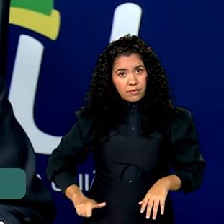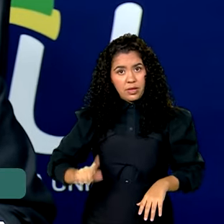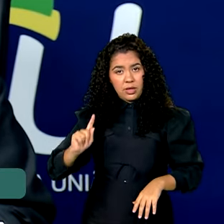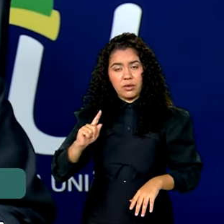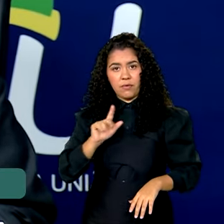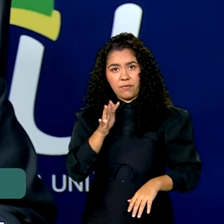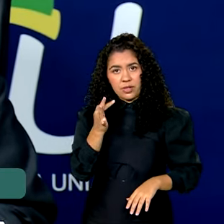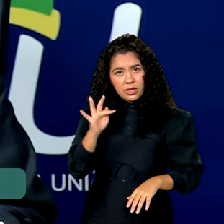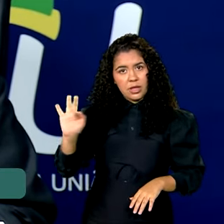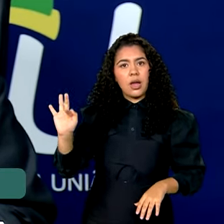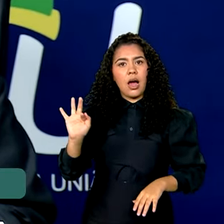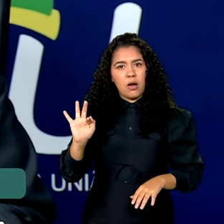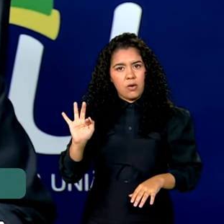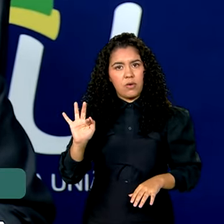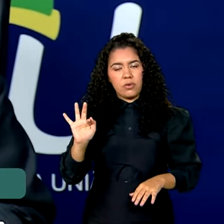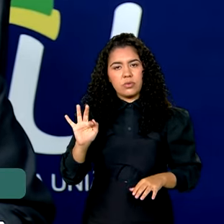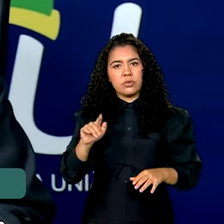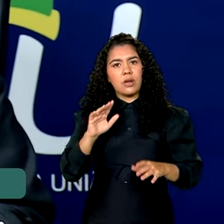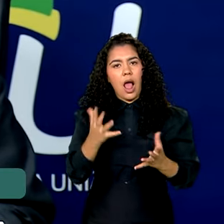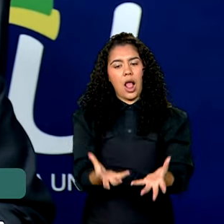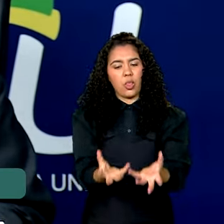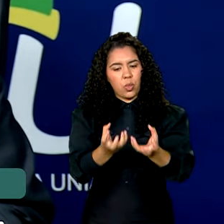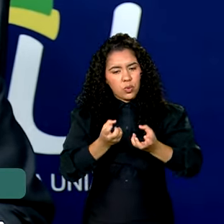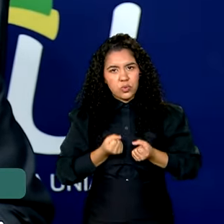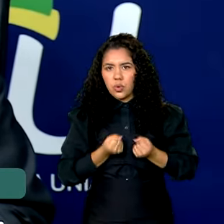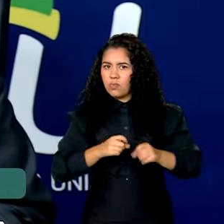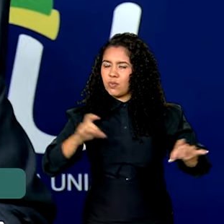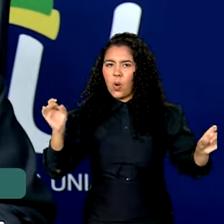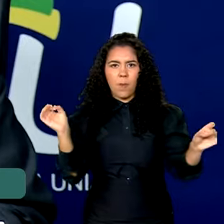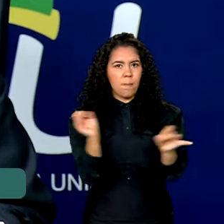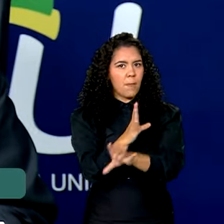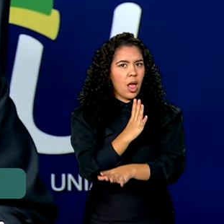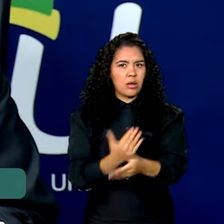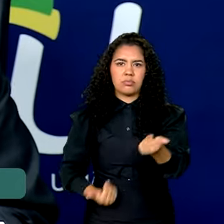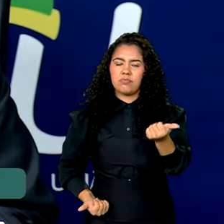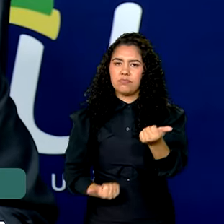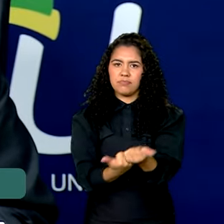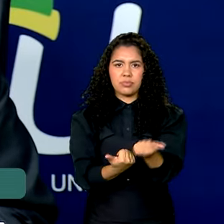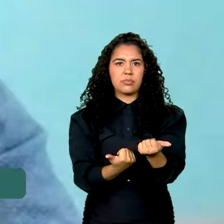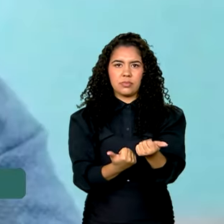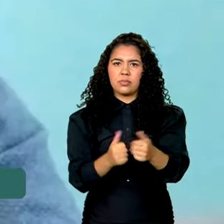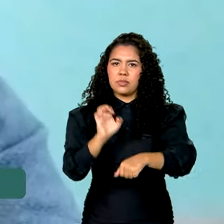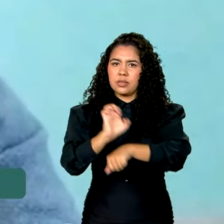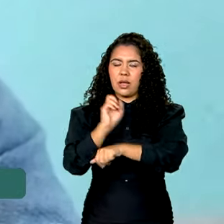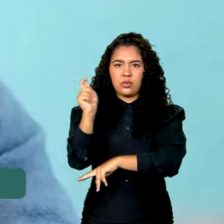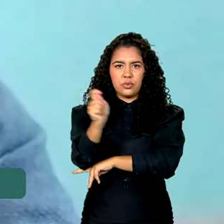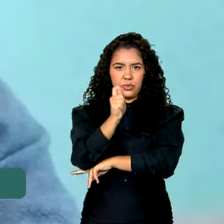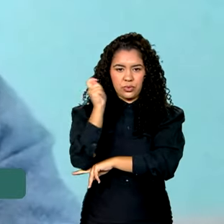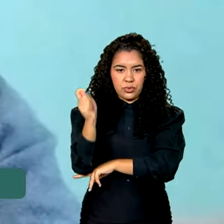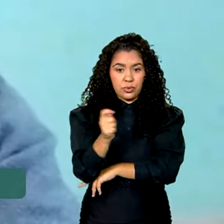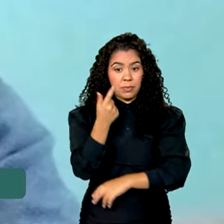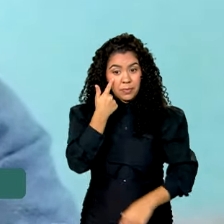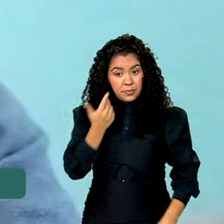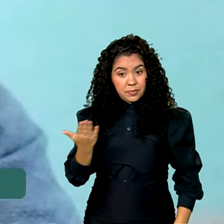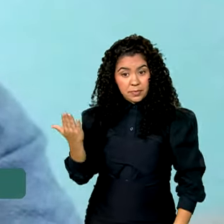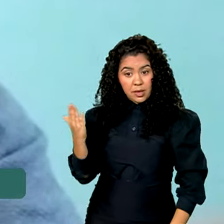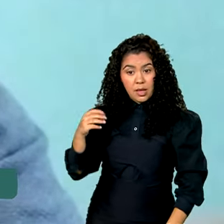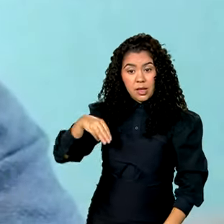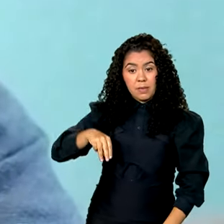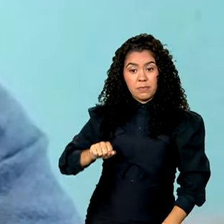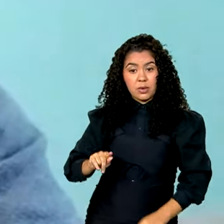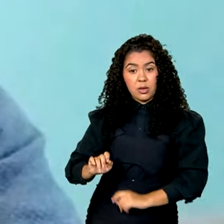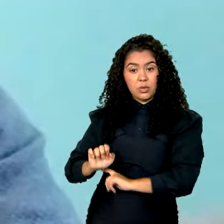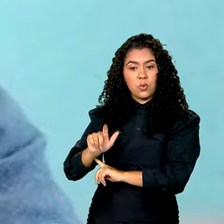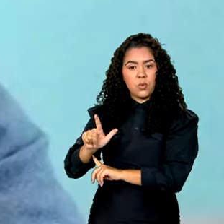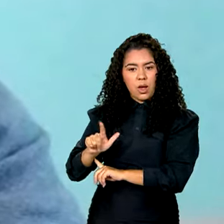até agora, de apoio concreto e efetivo ao Estado do Rio Grande do Sul. Manuel pretende se beneficiar